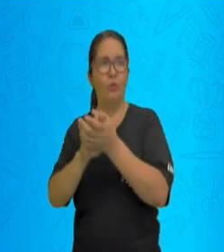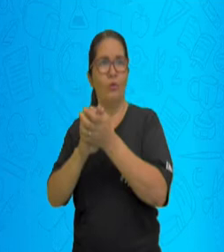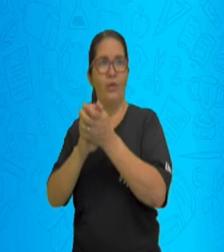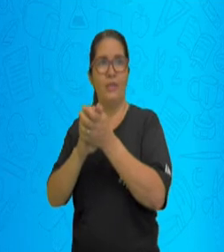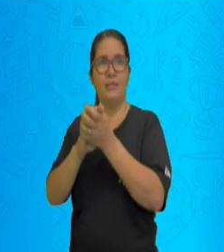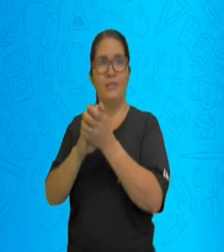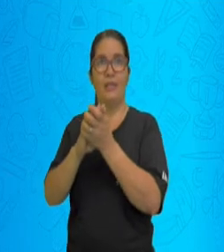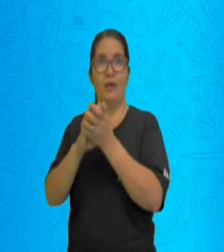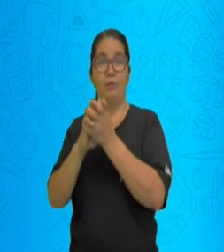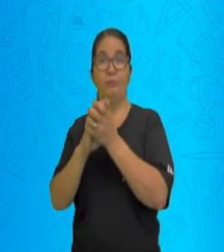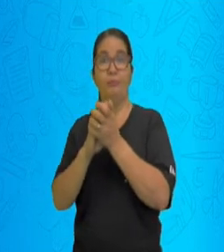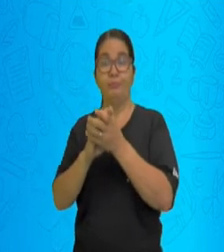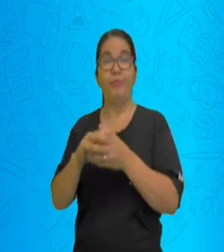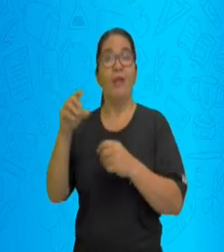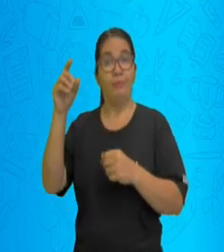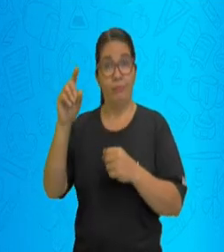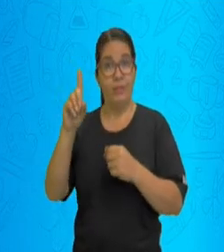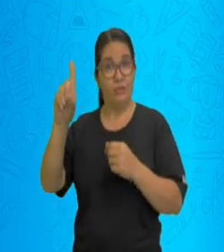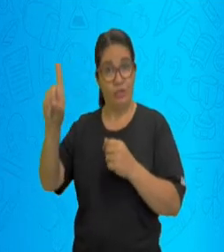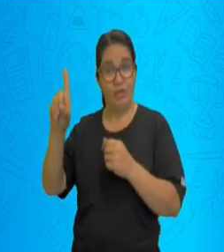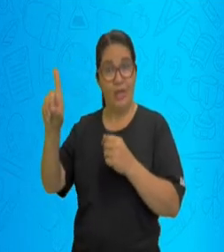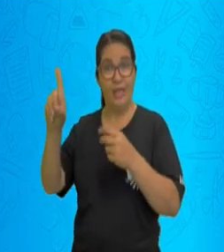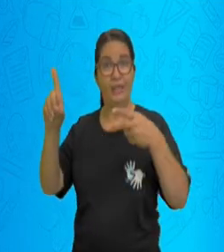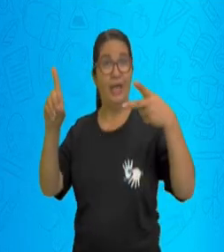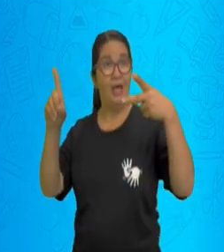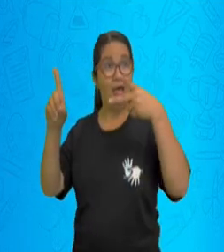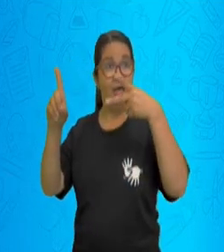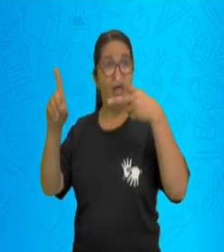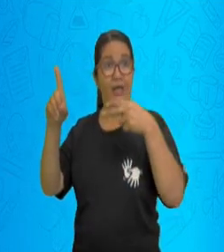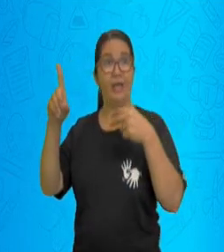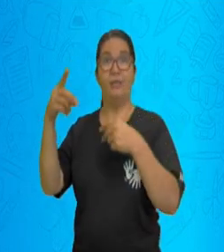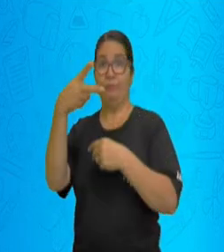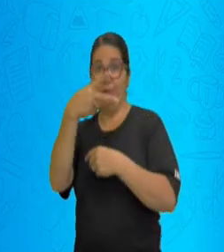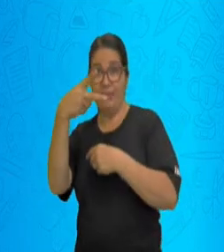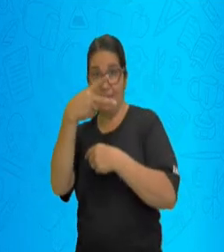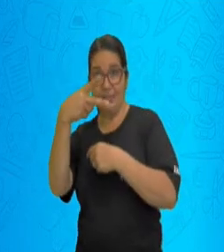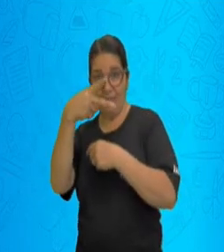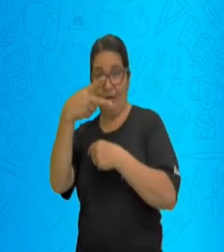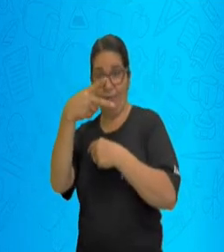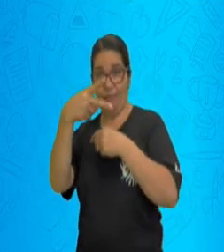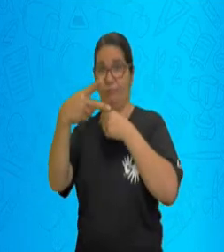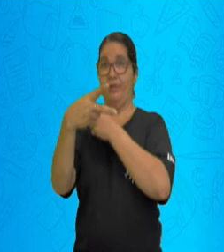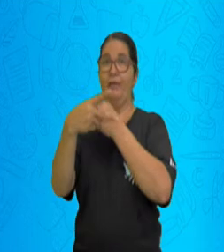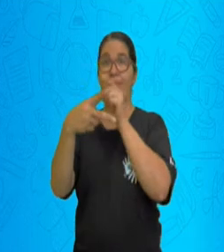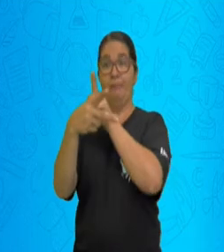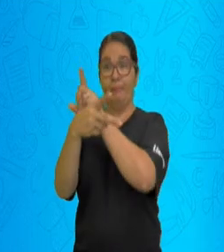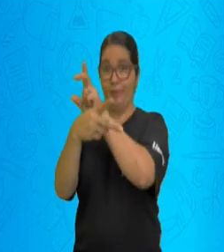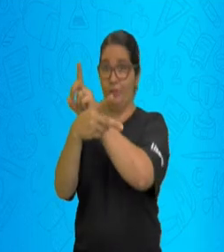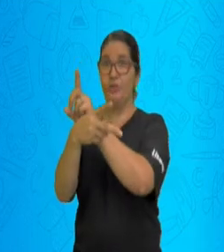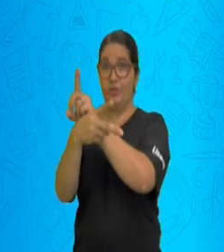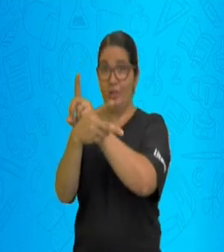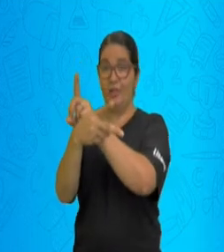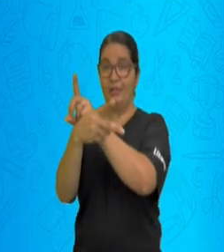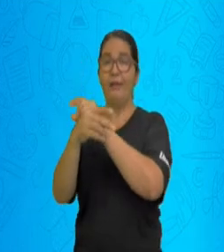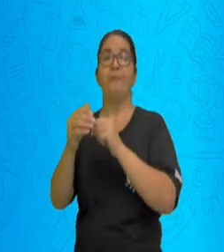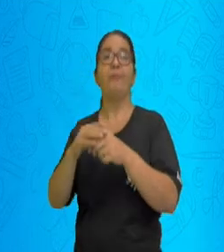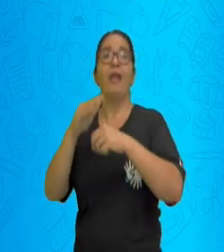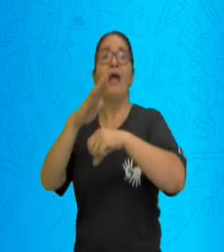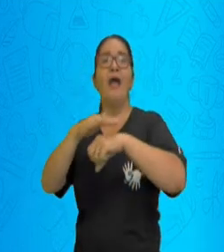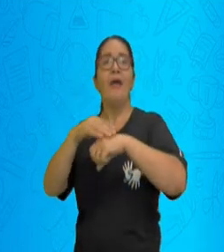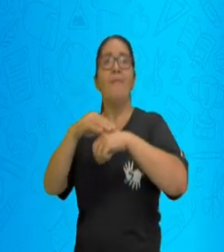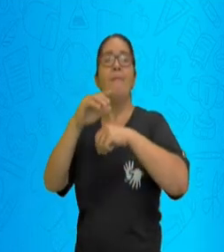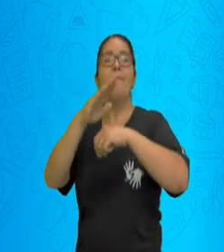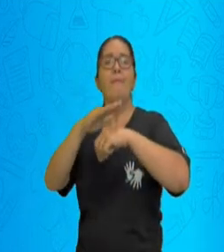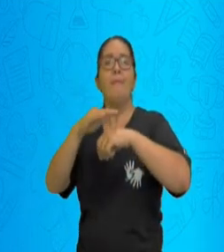apontando aqui para a minha direita, eu vou dizer que a minha sentença é maior que... Quando eu tenho esse